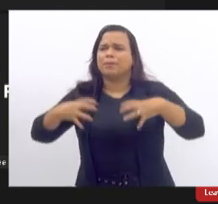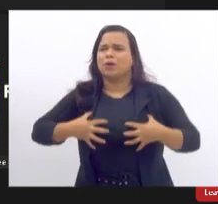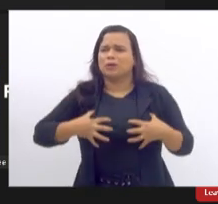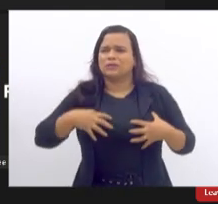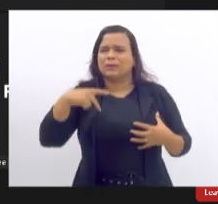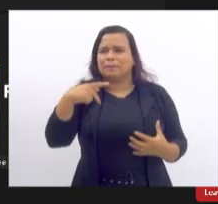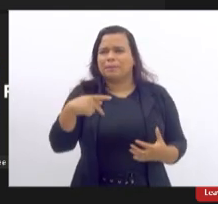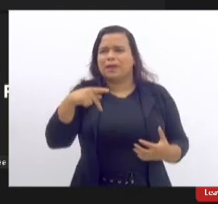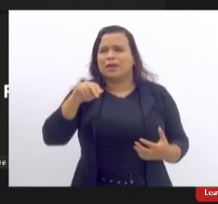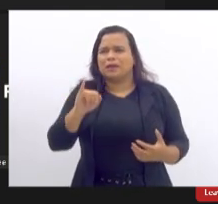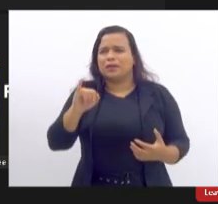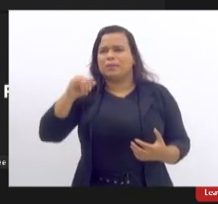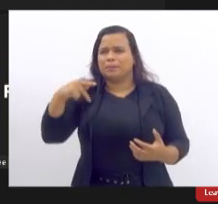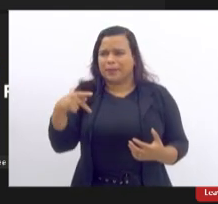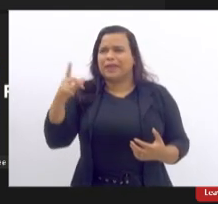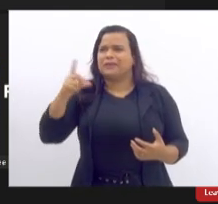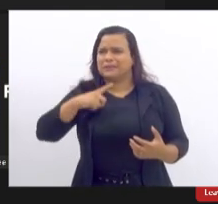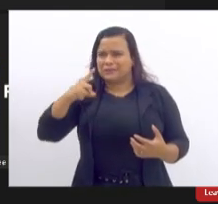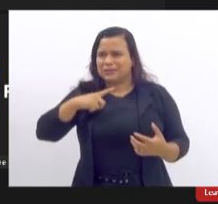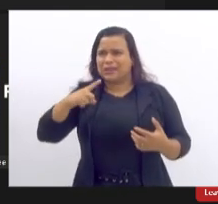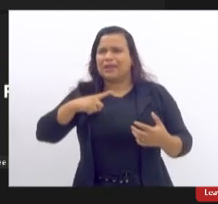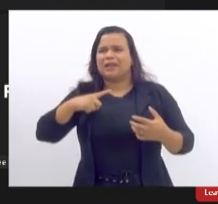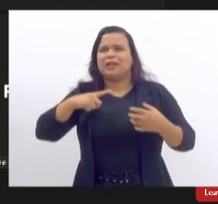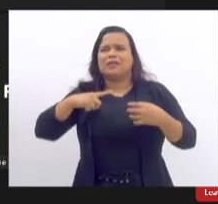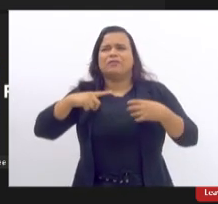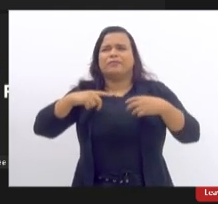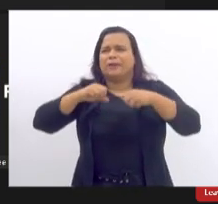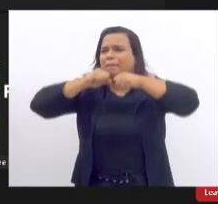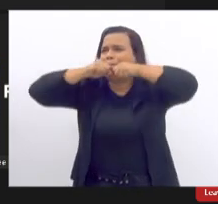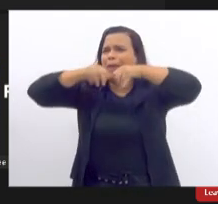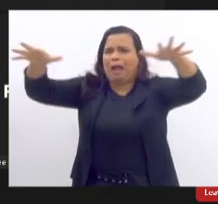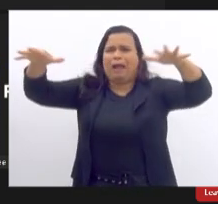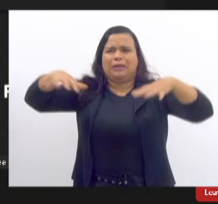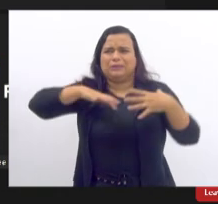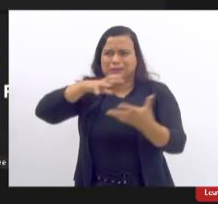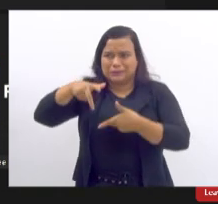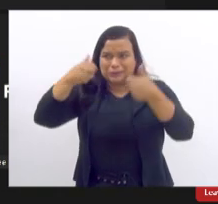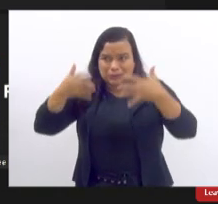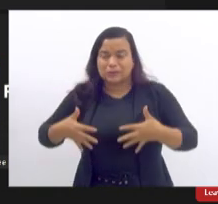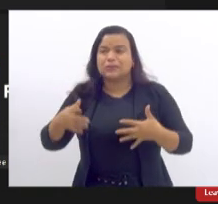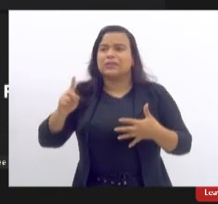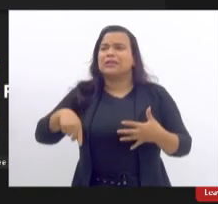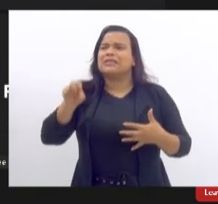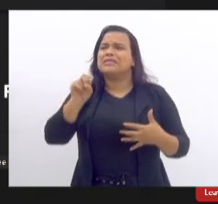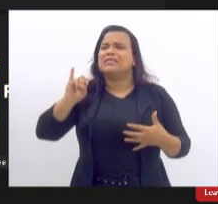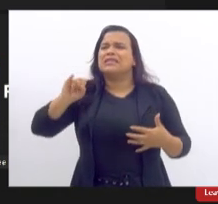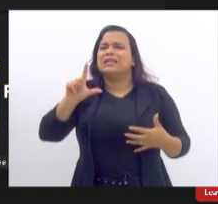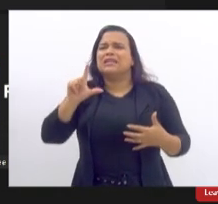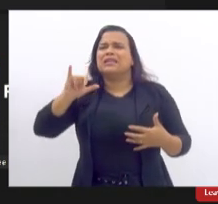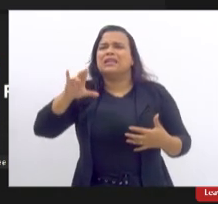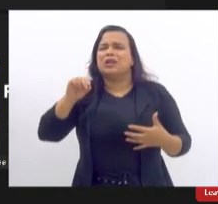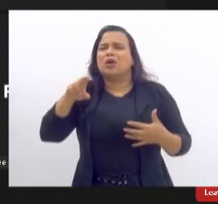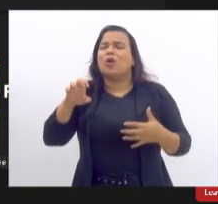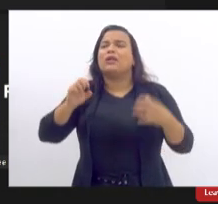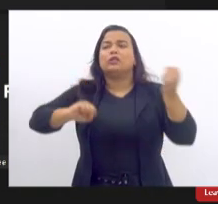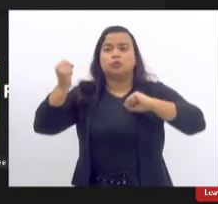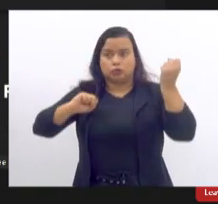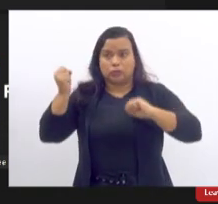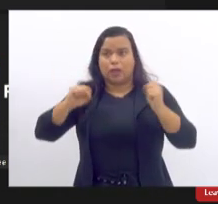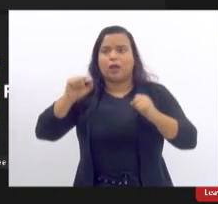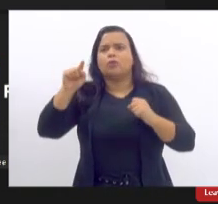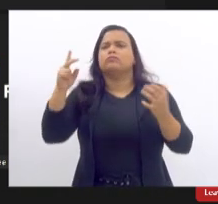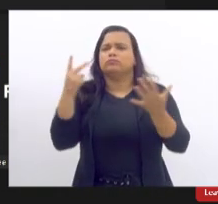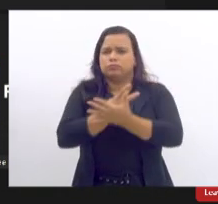&P que teve aquela grande escândalo internacional das próteses da P&P que usavam silica industrial então nessa época no governo